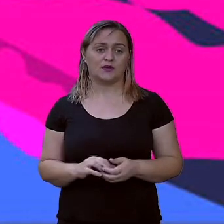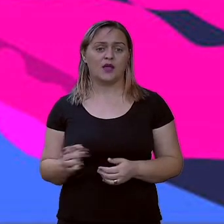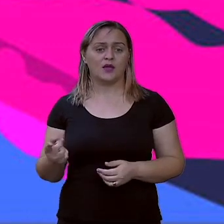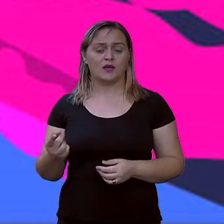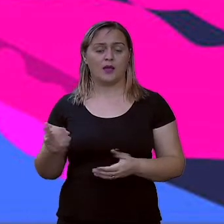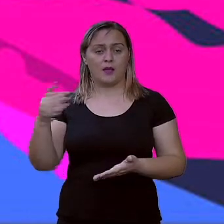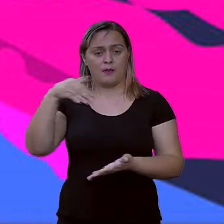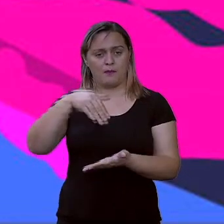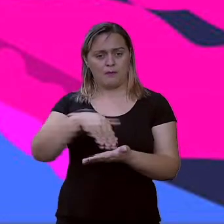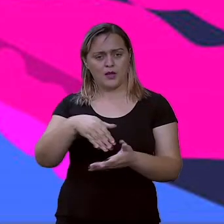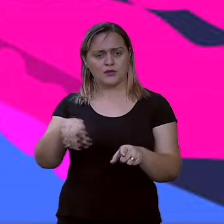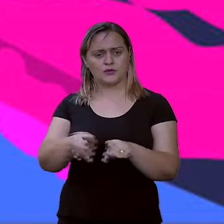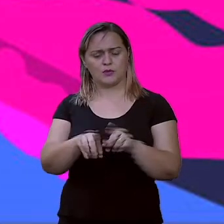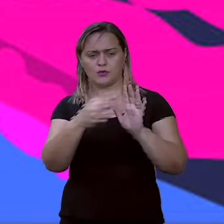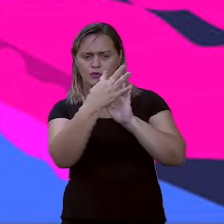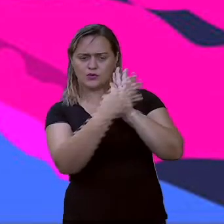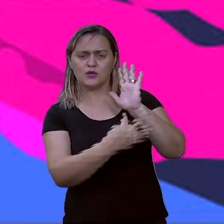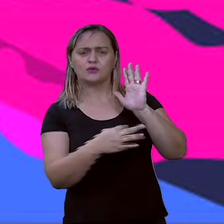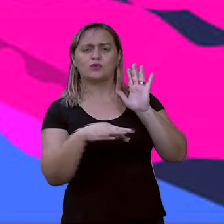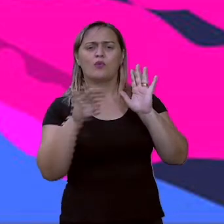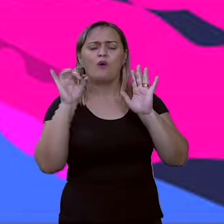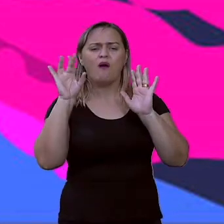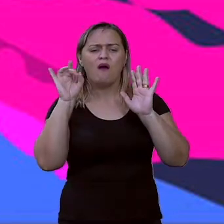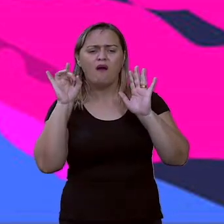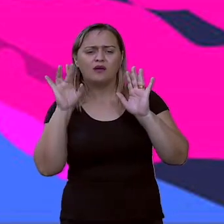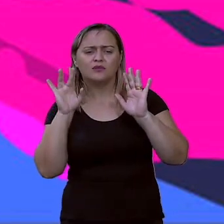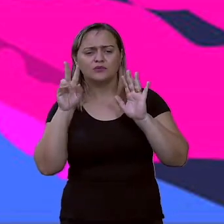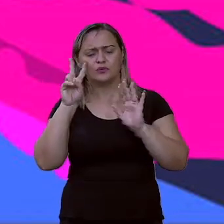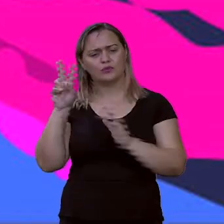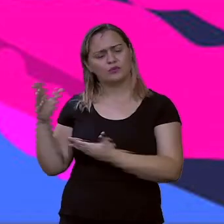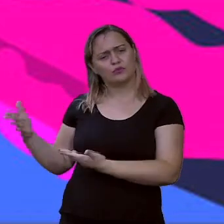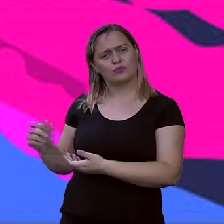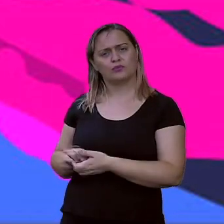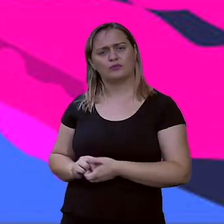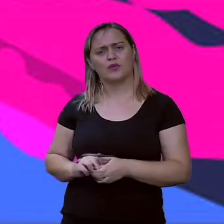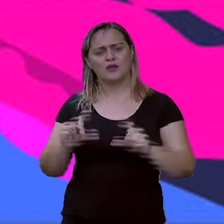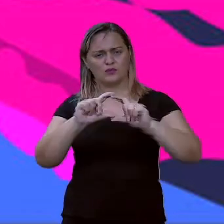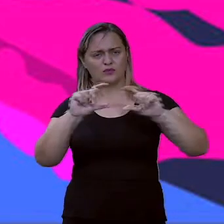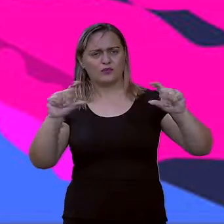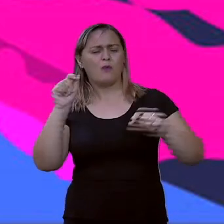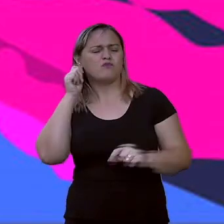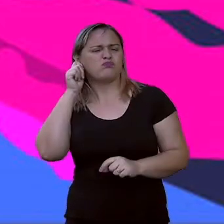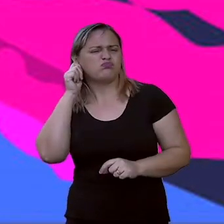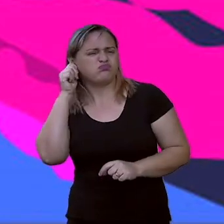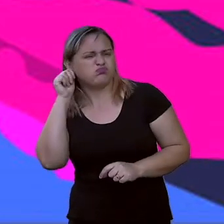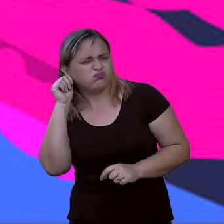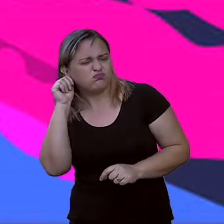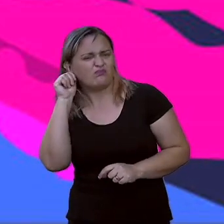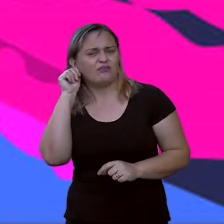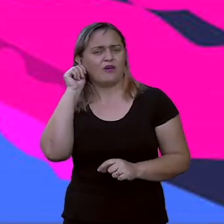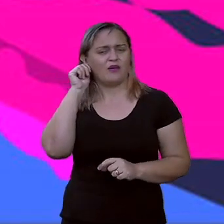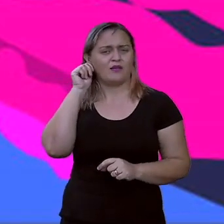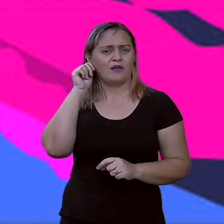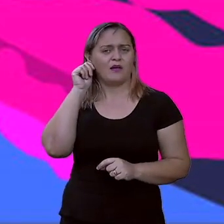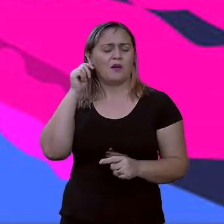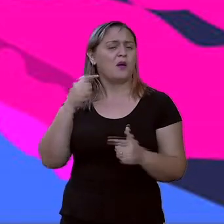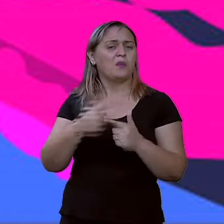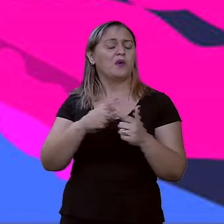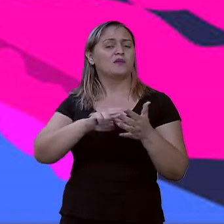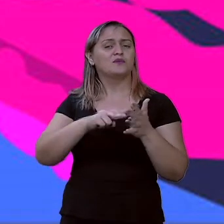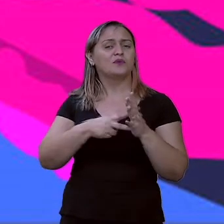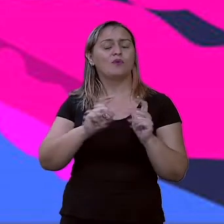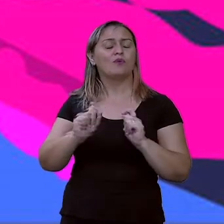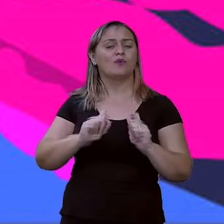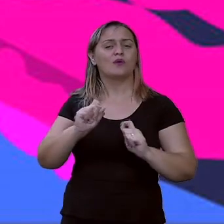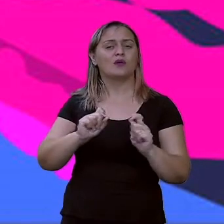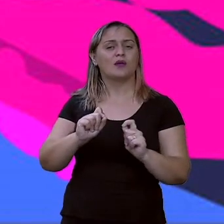azul, observem aí. Ele usa a expressão, puxão de orelha, chamando a atenção dos pais para a responsabilidade